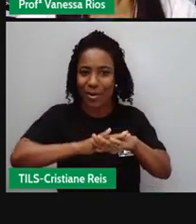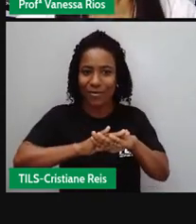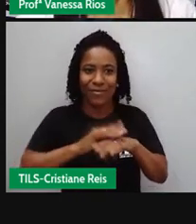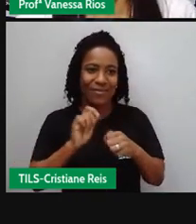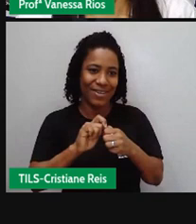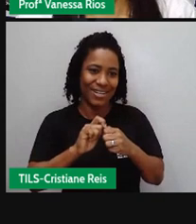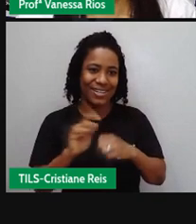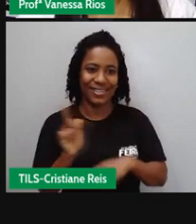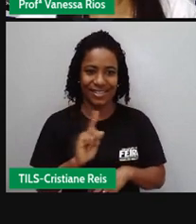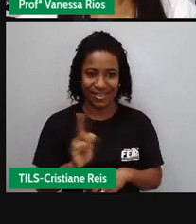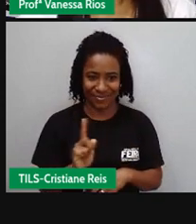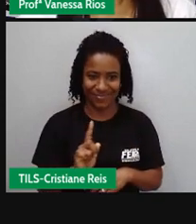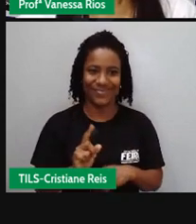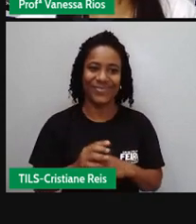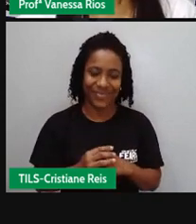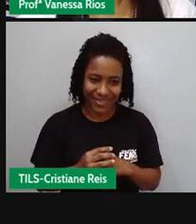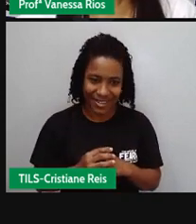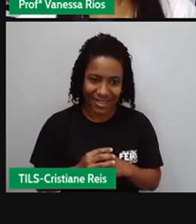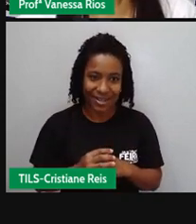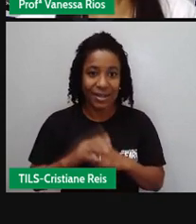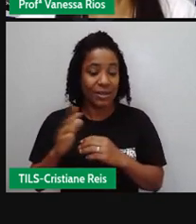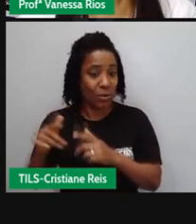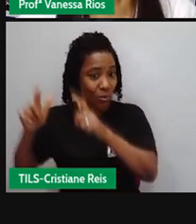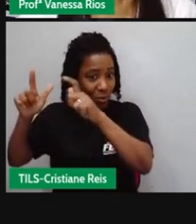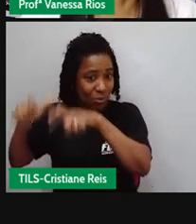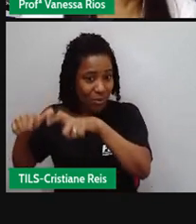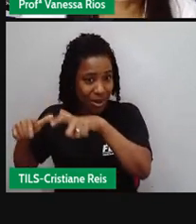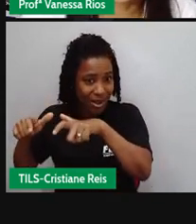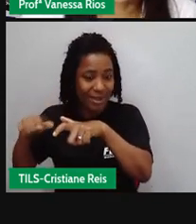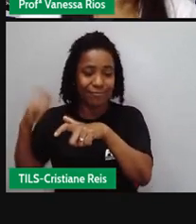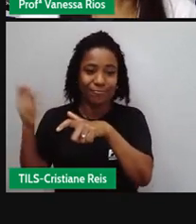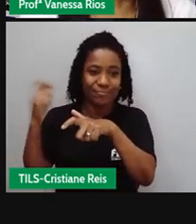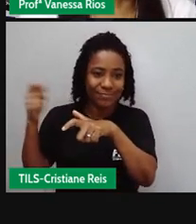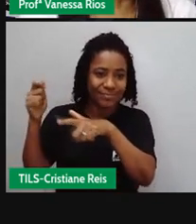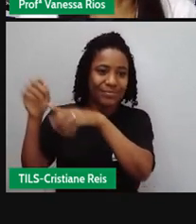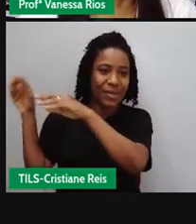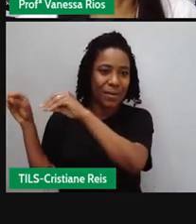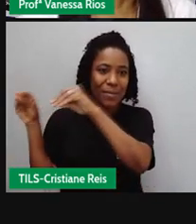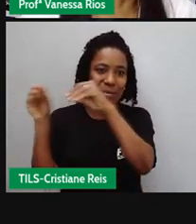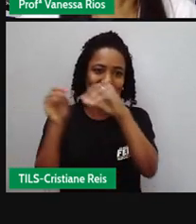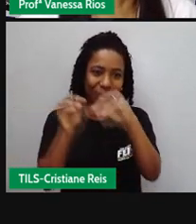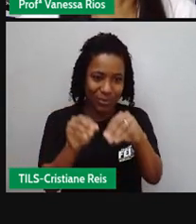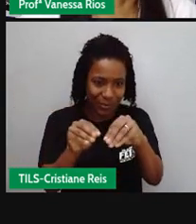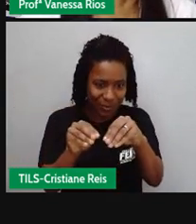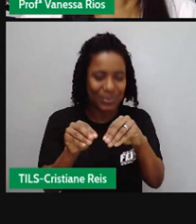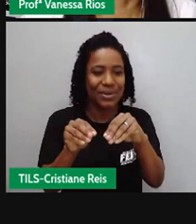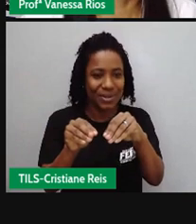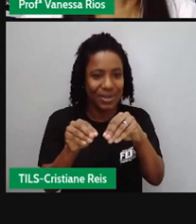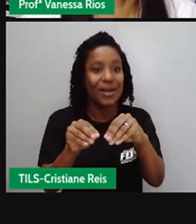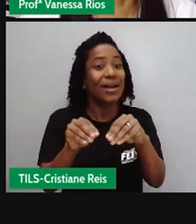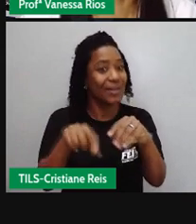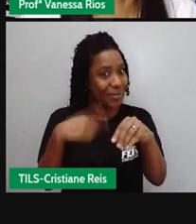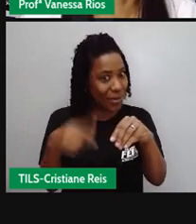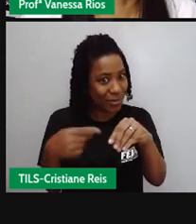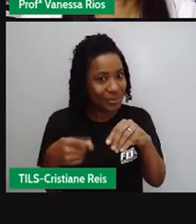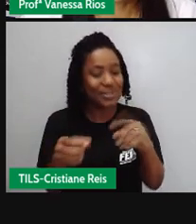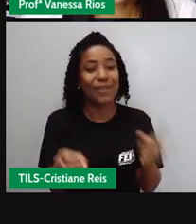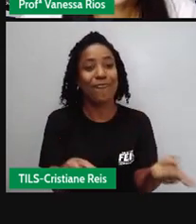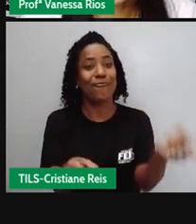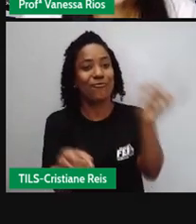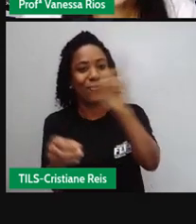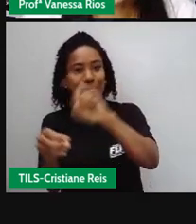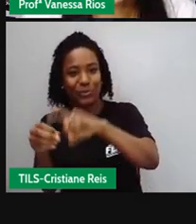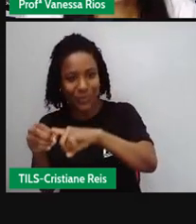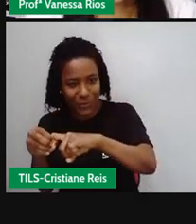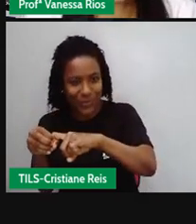Se mudou, né, de lá de onde ele morava e voltou para a sua terra quando ele voltou foi que ele começou a